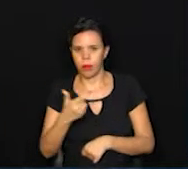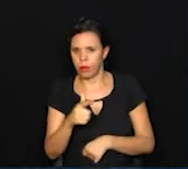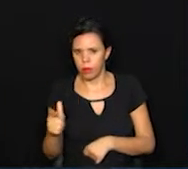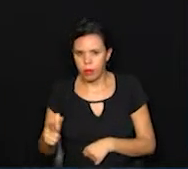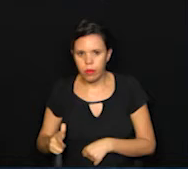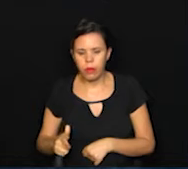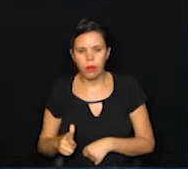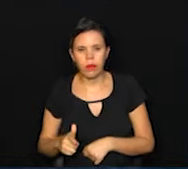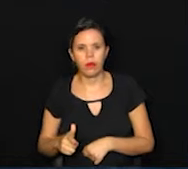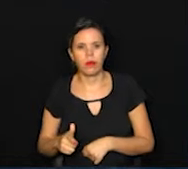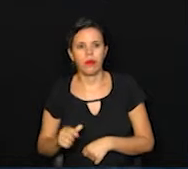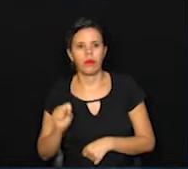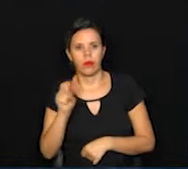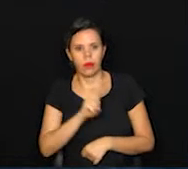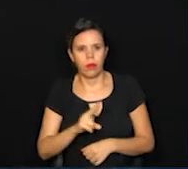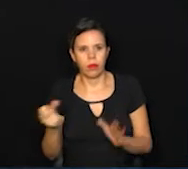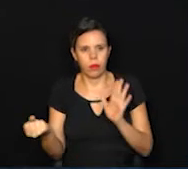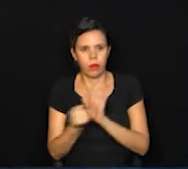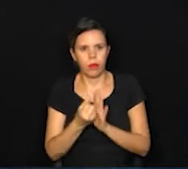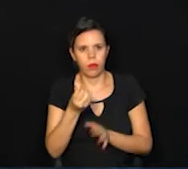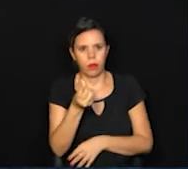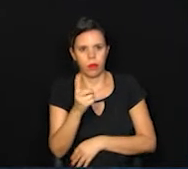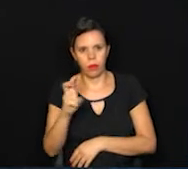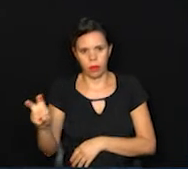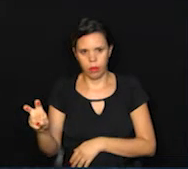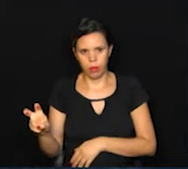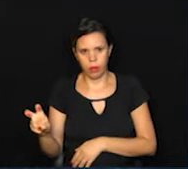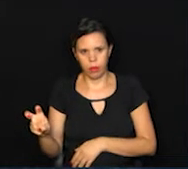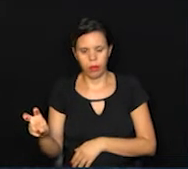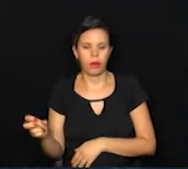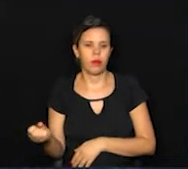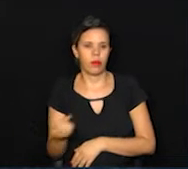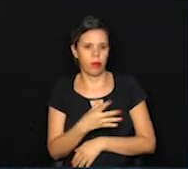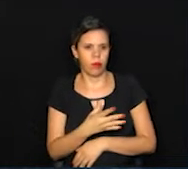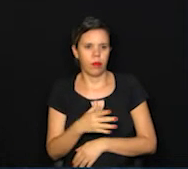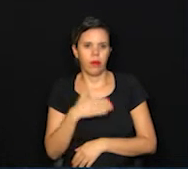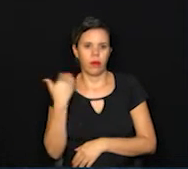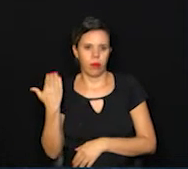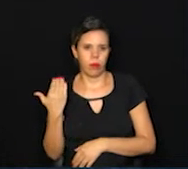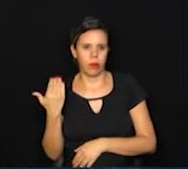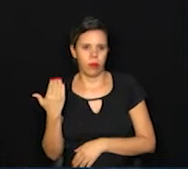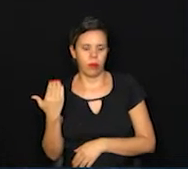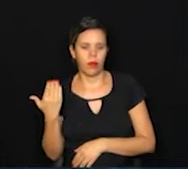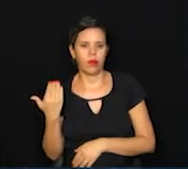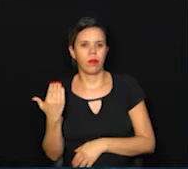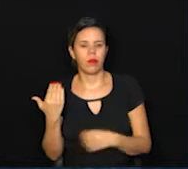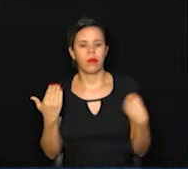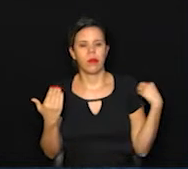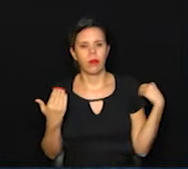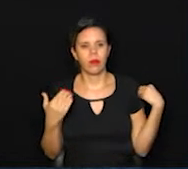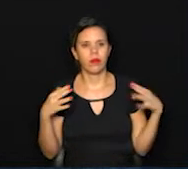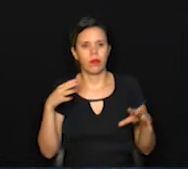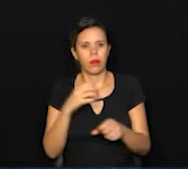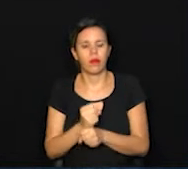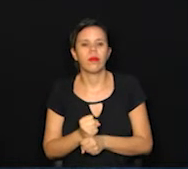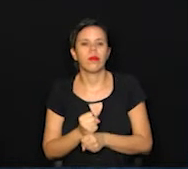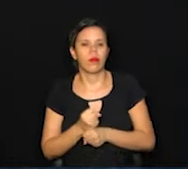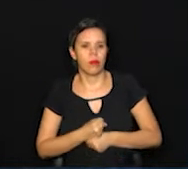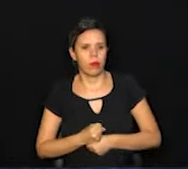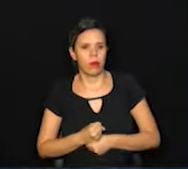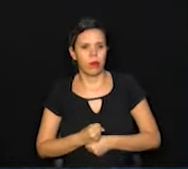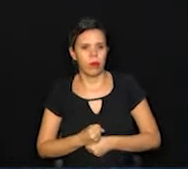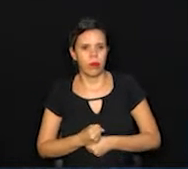tinham. Sumaré registra 615 novos óbitos. Novos óbitos, não. No total de óbitos.